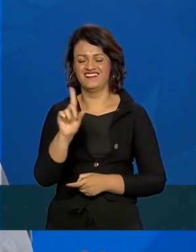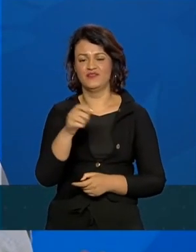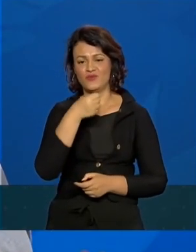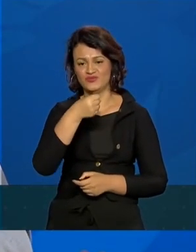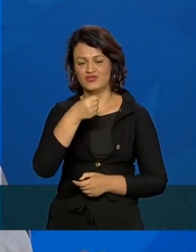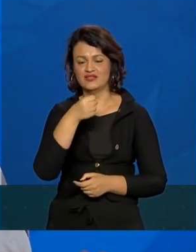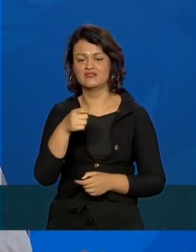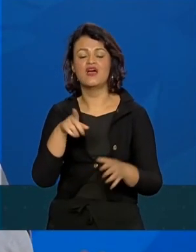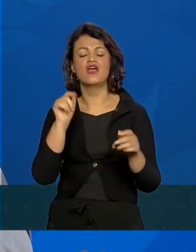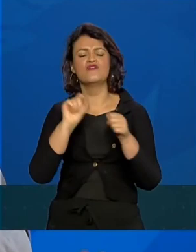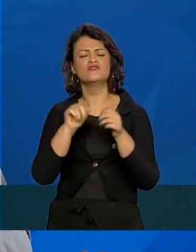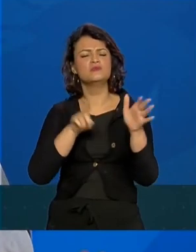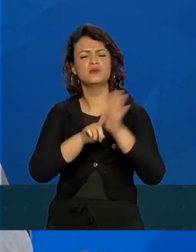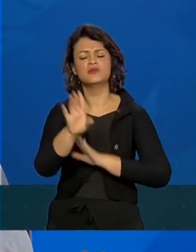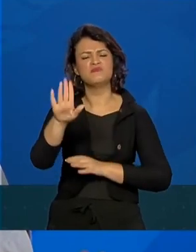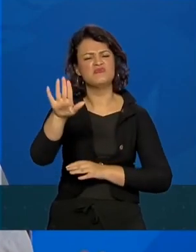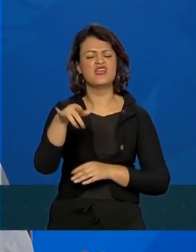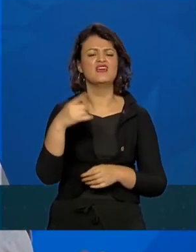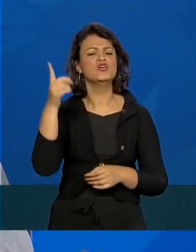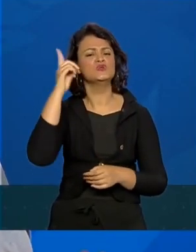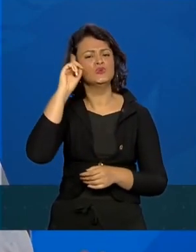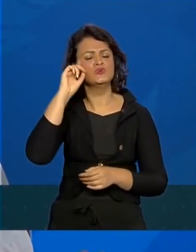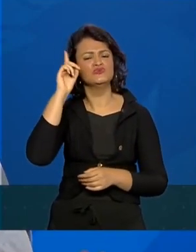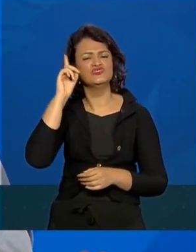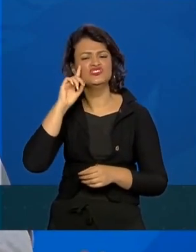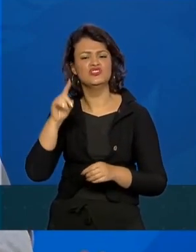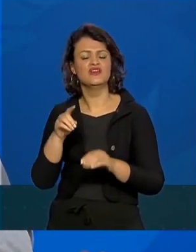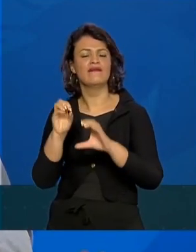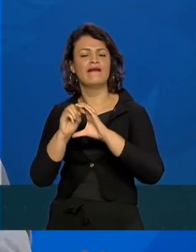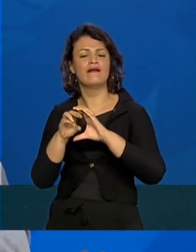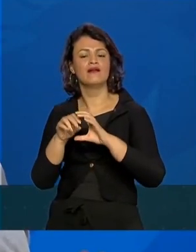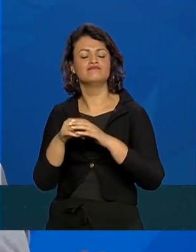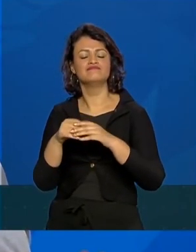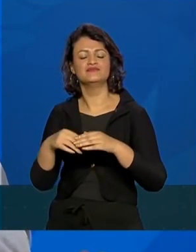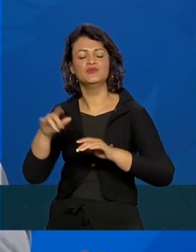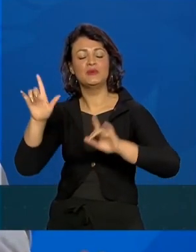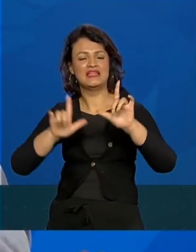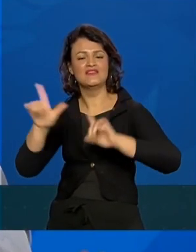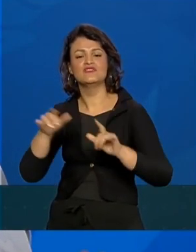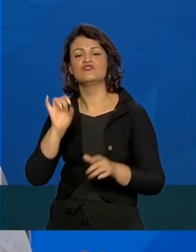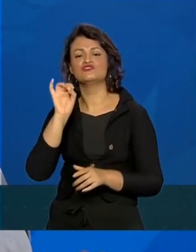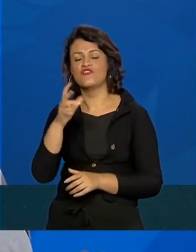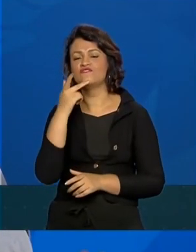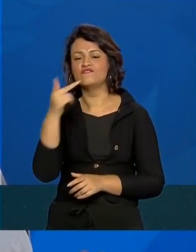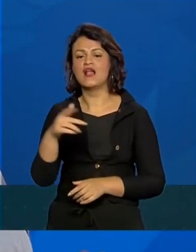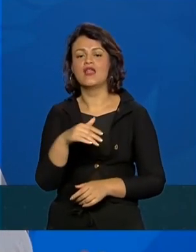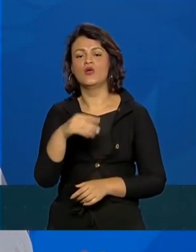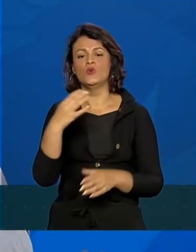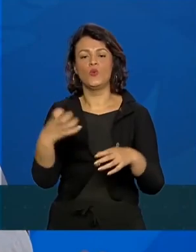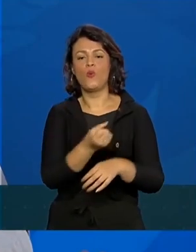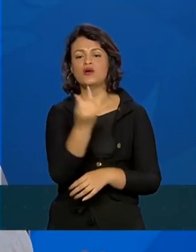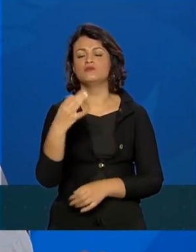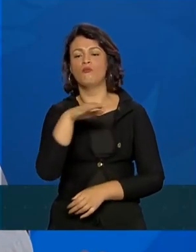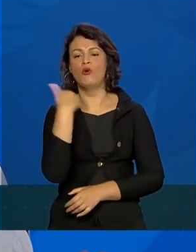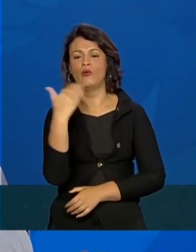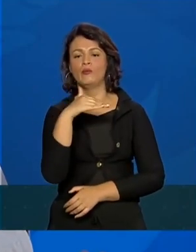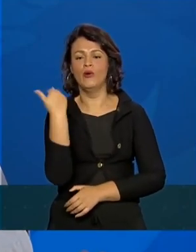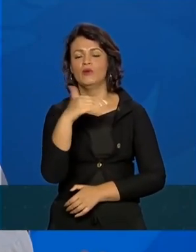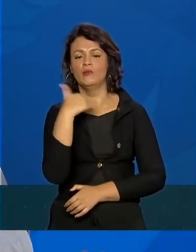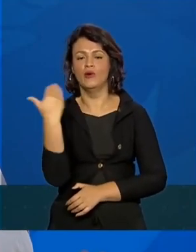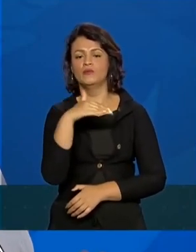eu fiz a pergunta por que que todo dia nos jornais dessa emissora só divulga o número de mortos e de